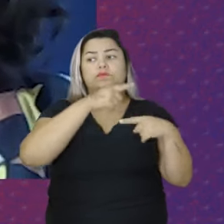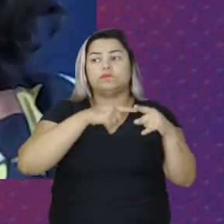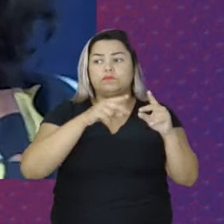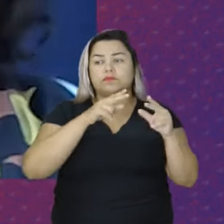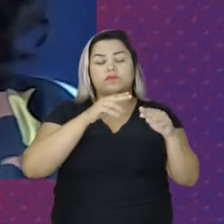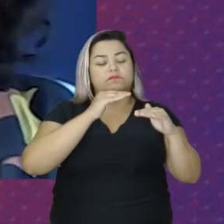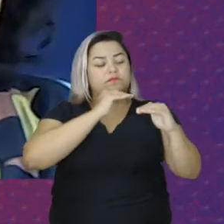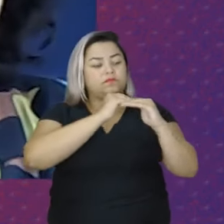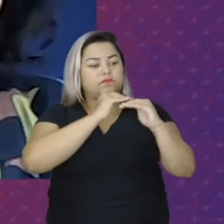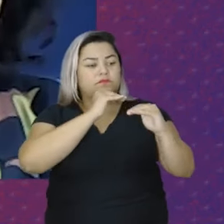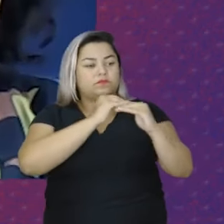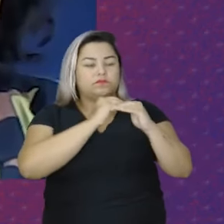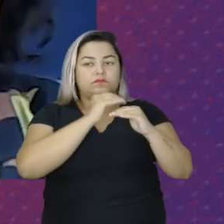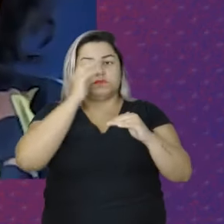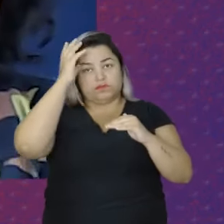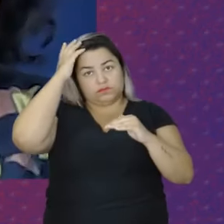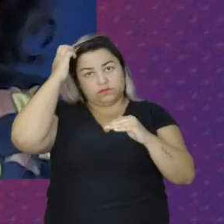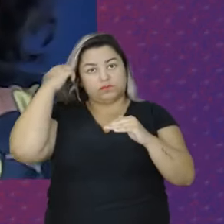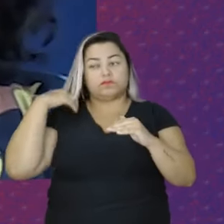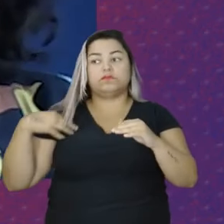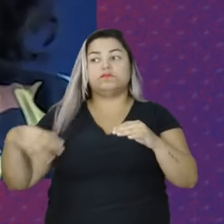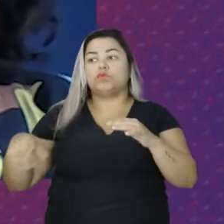igualdade Entre homens e mulheres